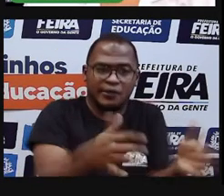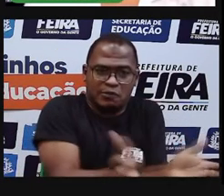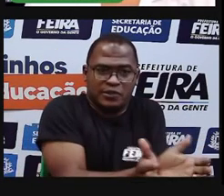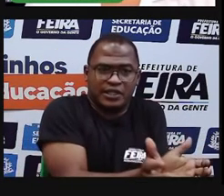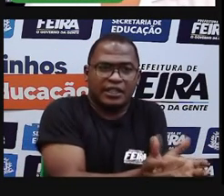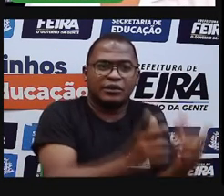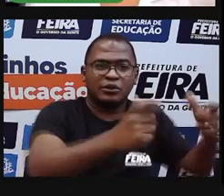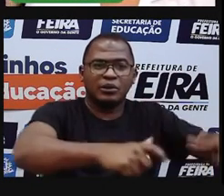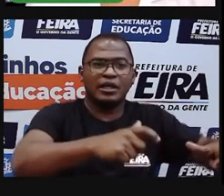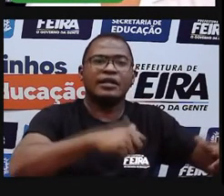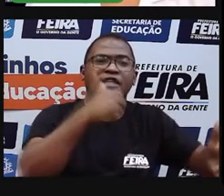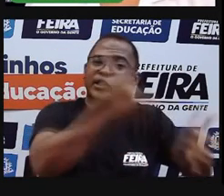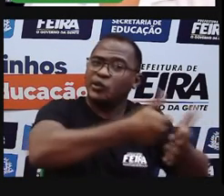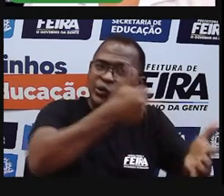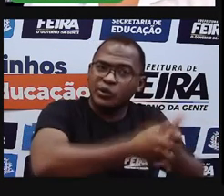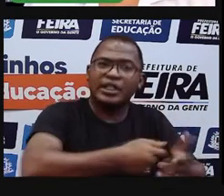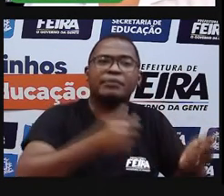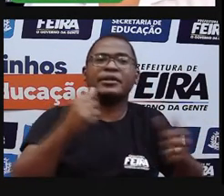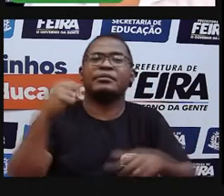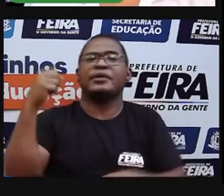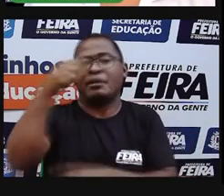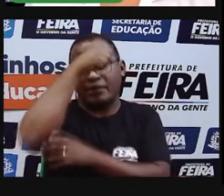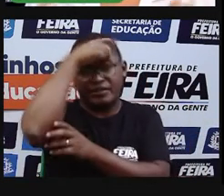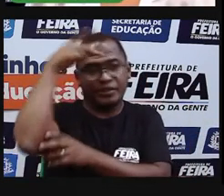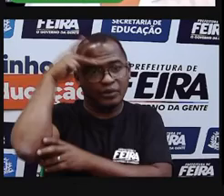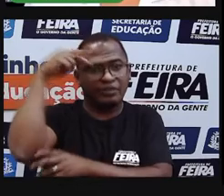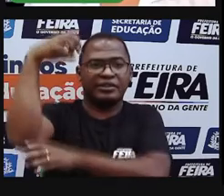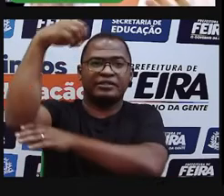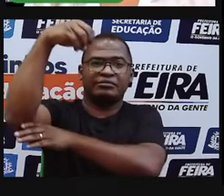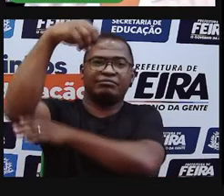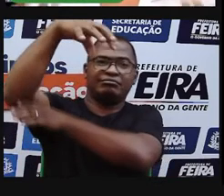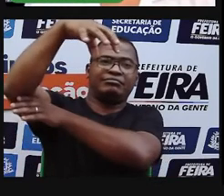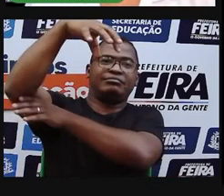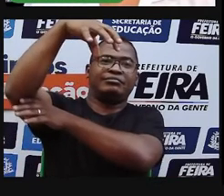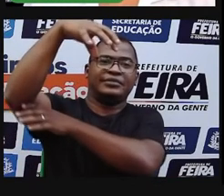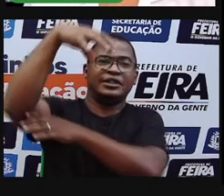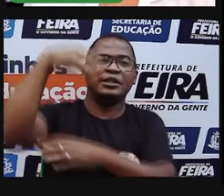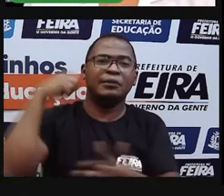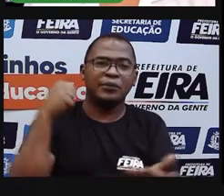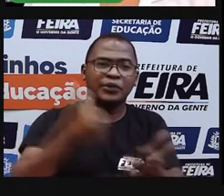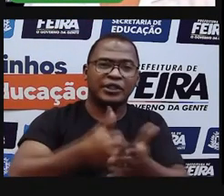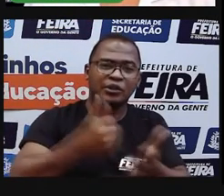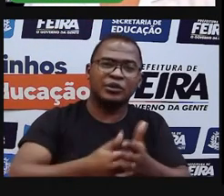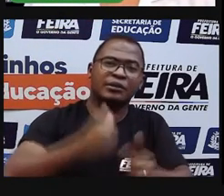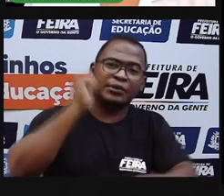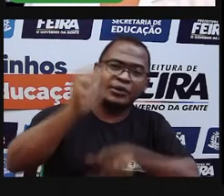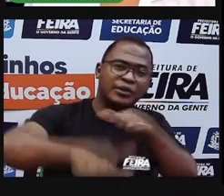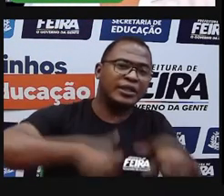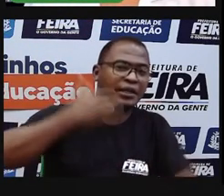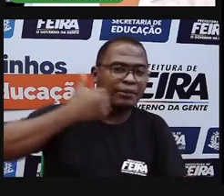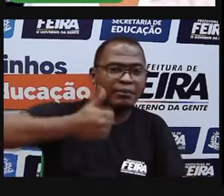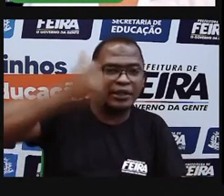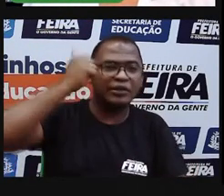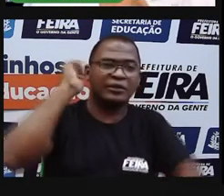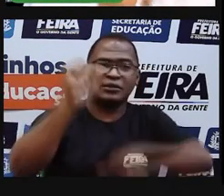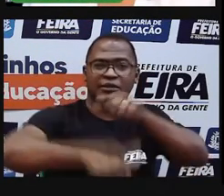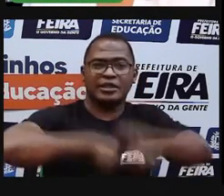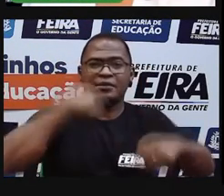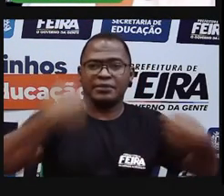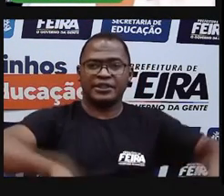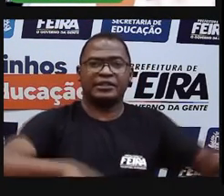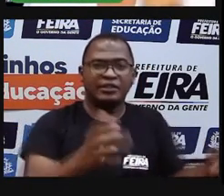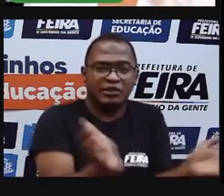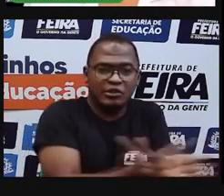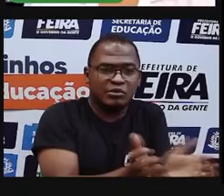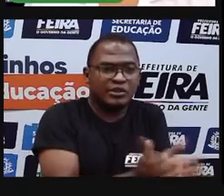sobre aqueles locais onde as pessoas se movimentam e estão lutando por um bem comum, como eu mostrei nessa imagem aqui, né? As pessoas